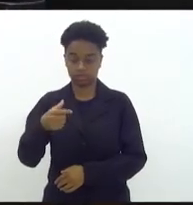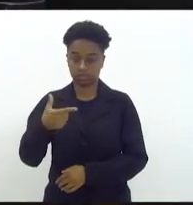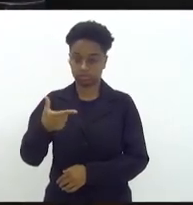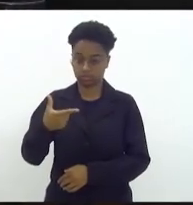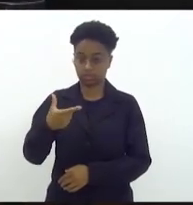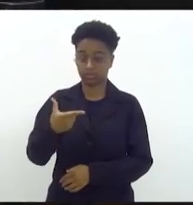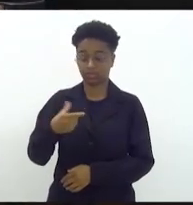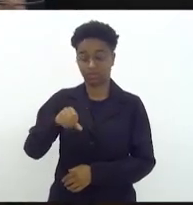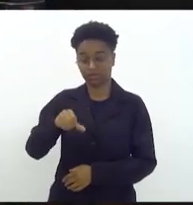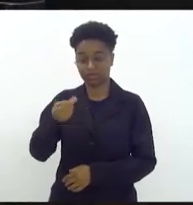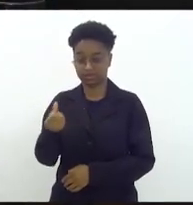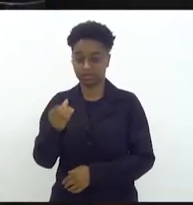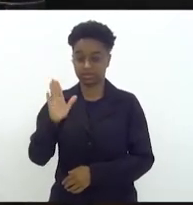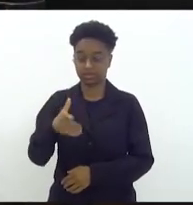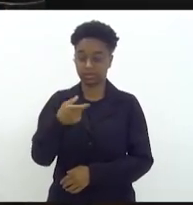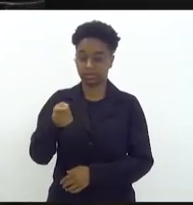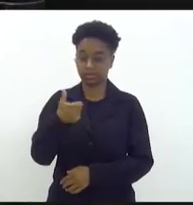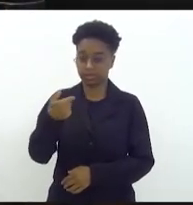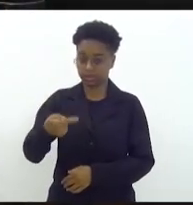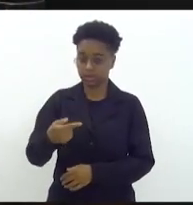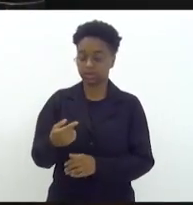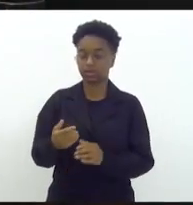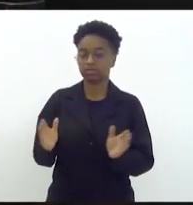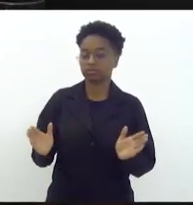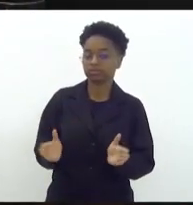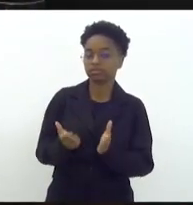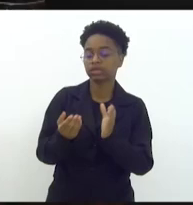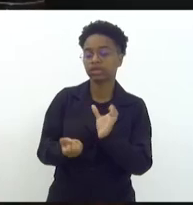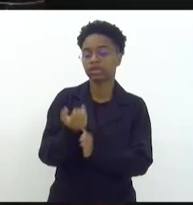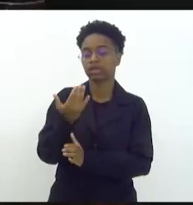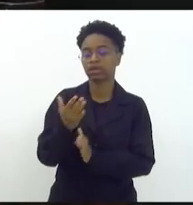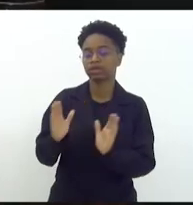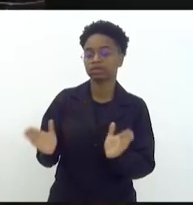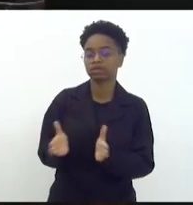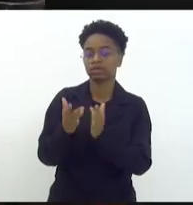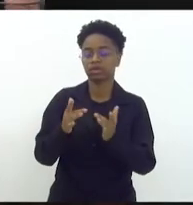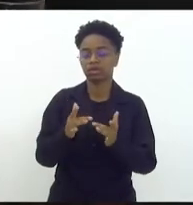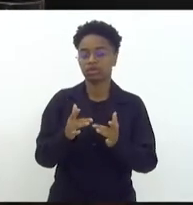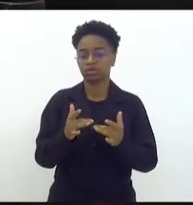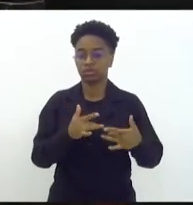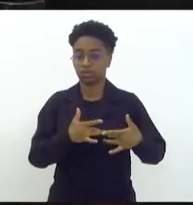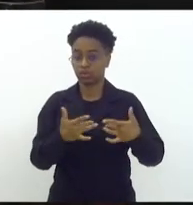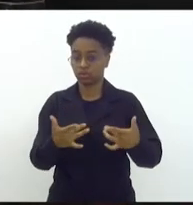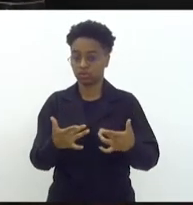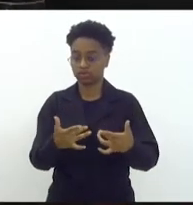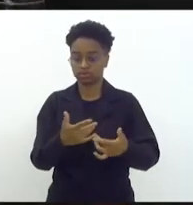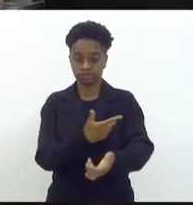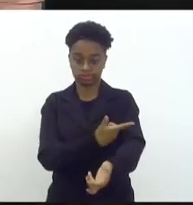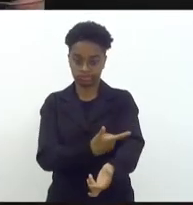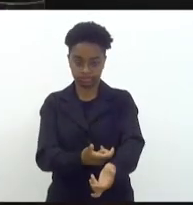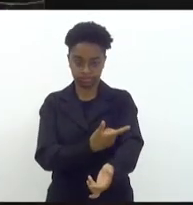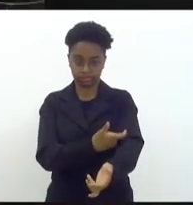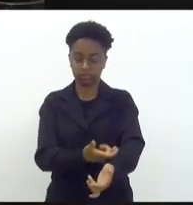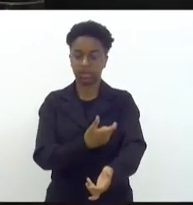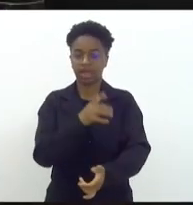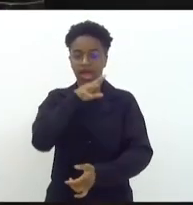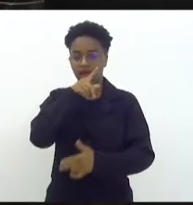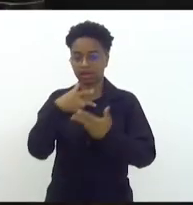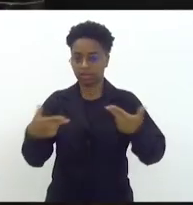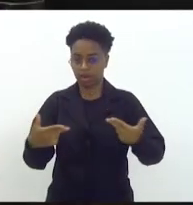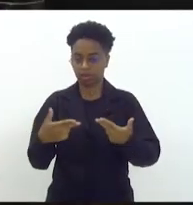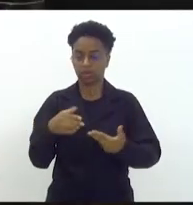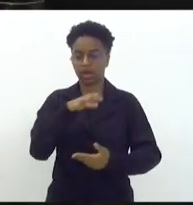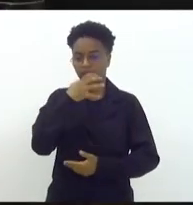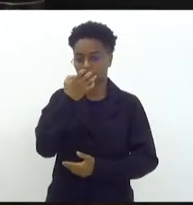Rosenberg Reis, que institui o incentivo à doação de sangue animal, cães e gatos,